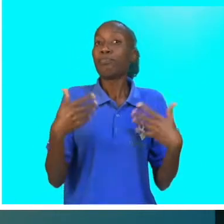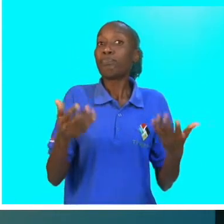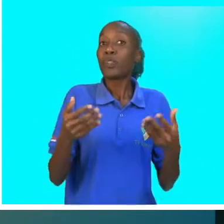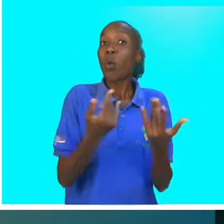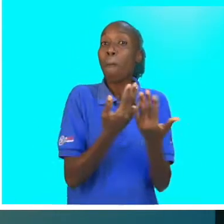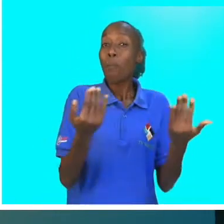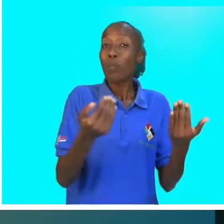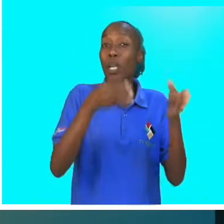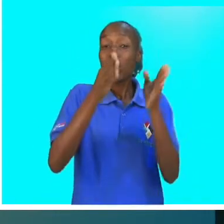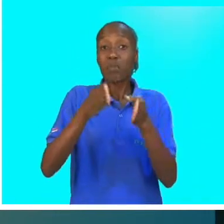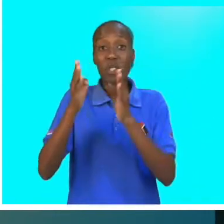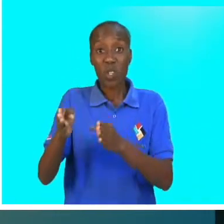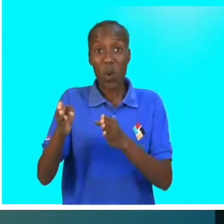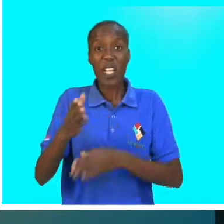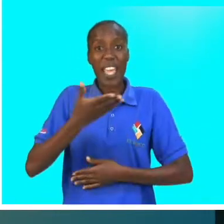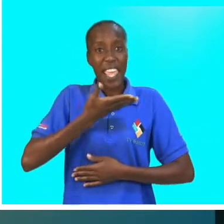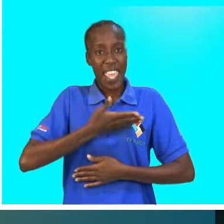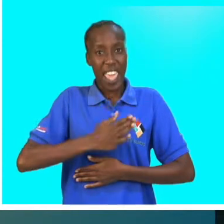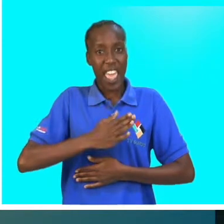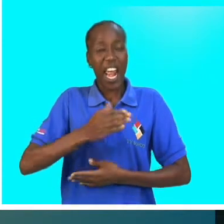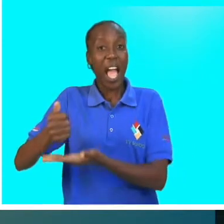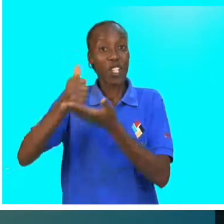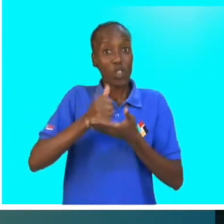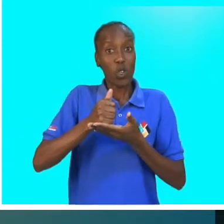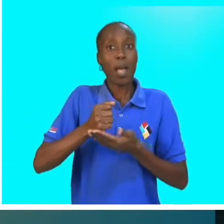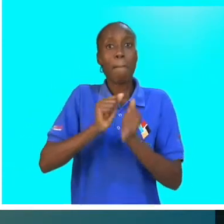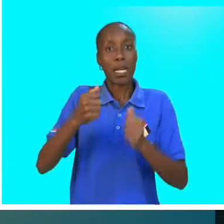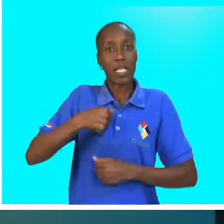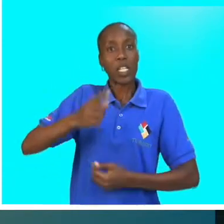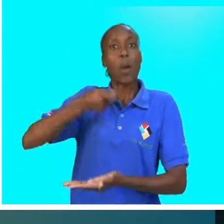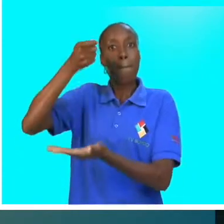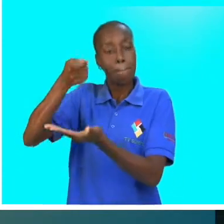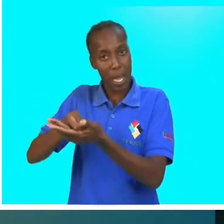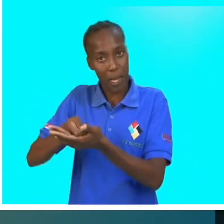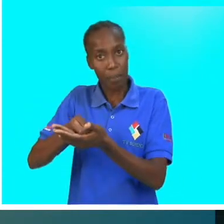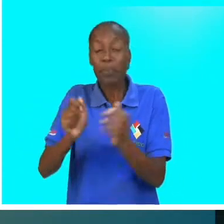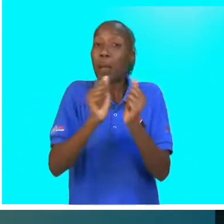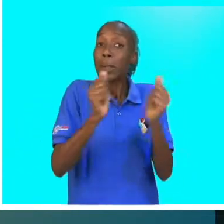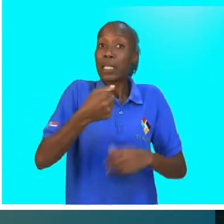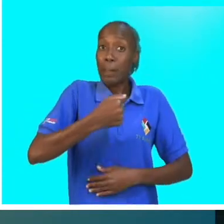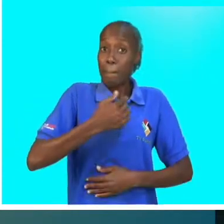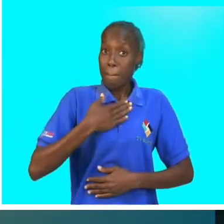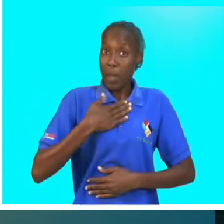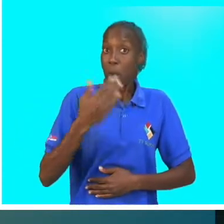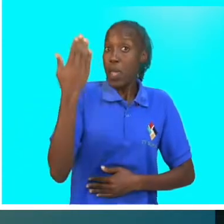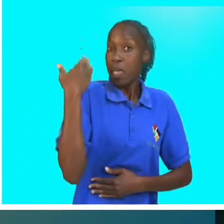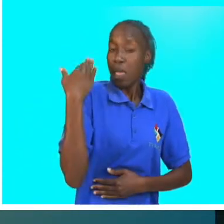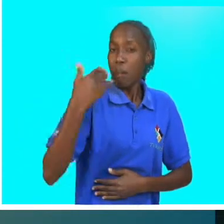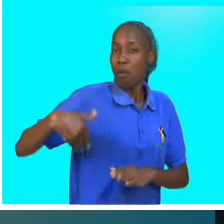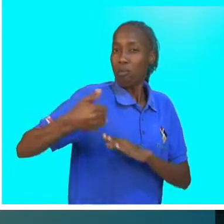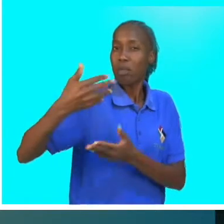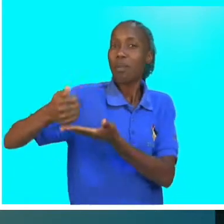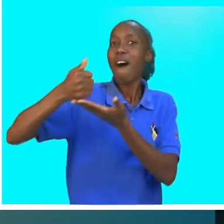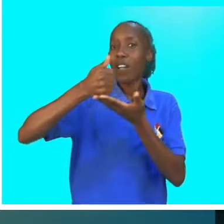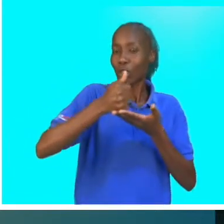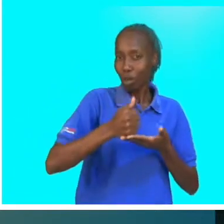A maioria das pessoas quer receber por estes serviços. Mas o meu irmão sempre vem a ajudar-me nestes